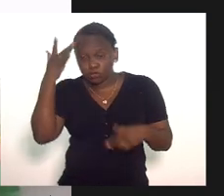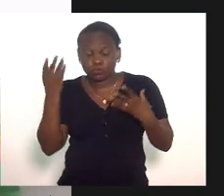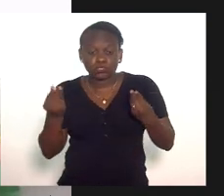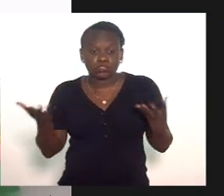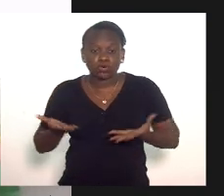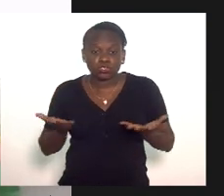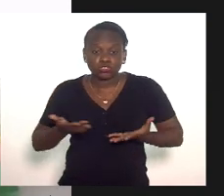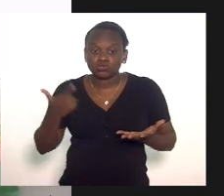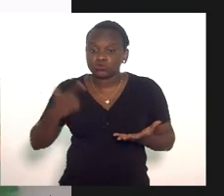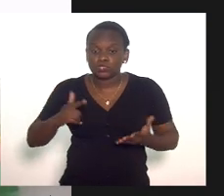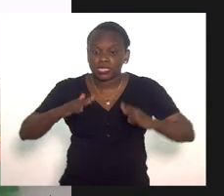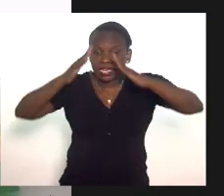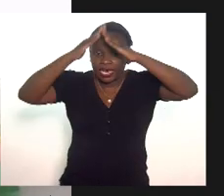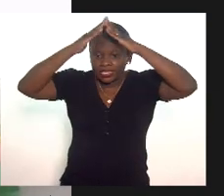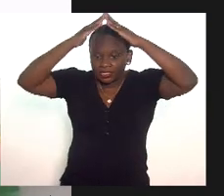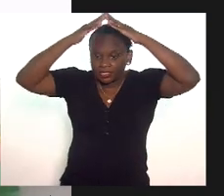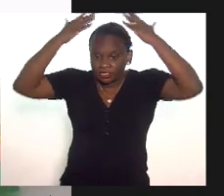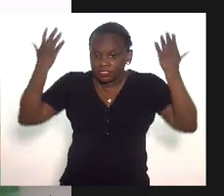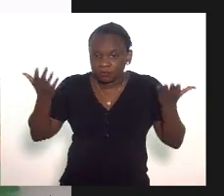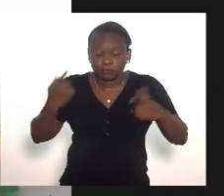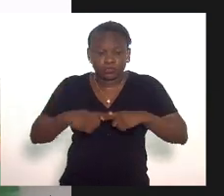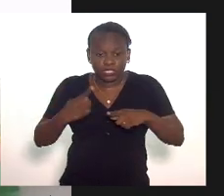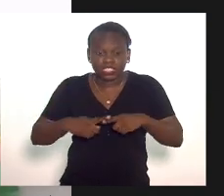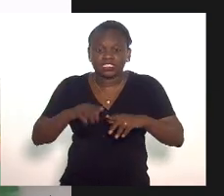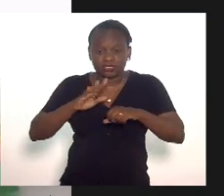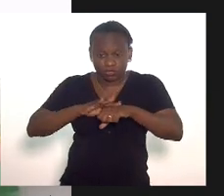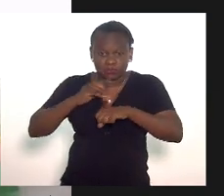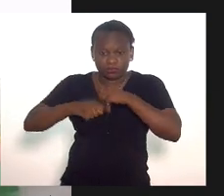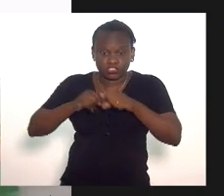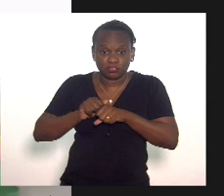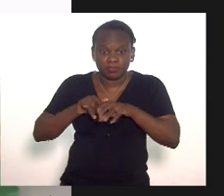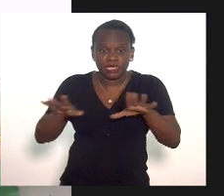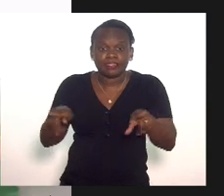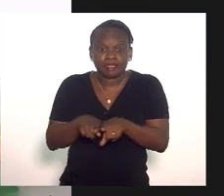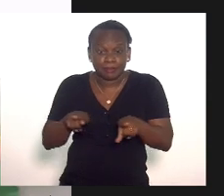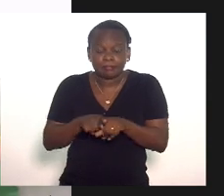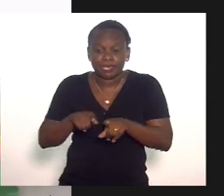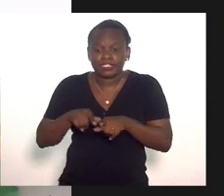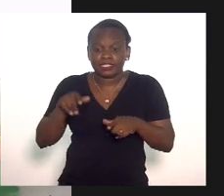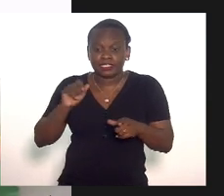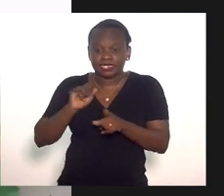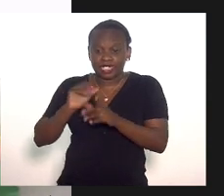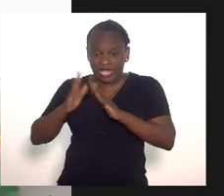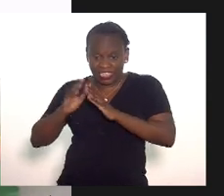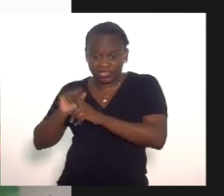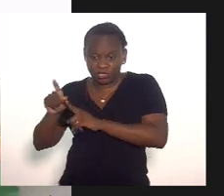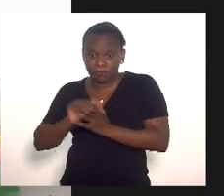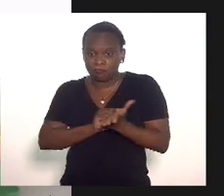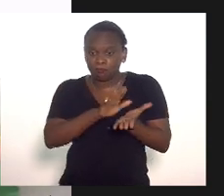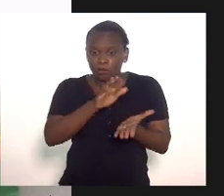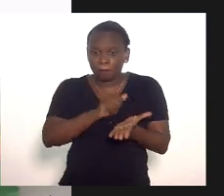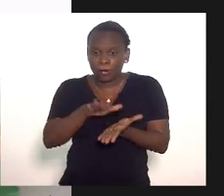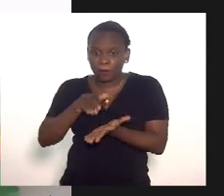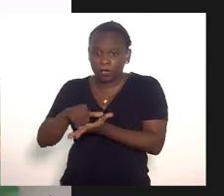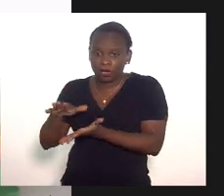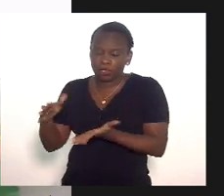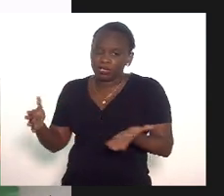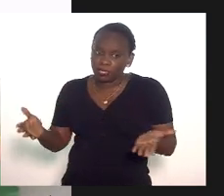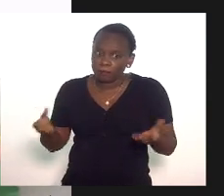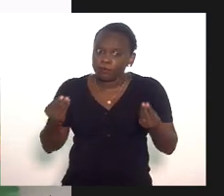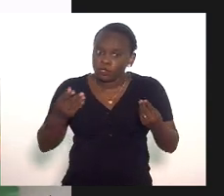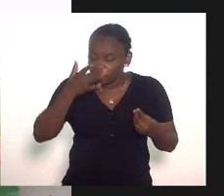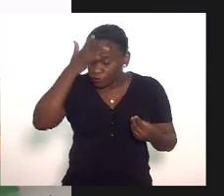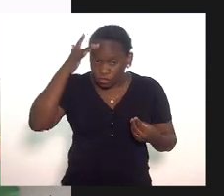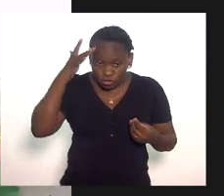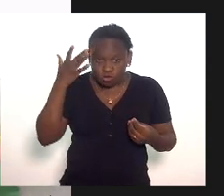não tem um teto para viver porque em plena pandemia também foram despejados é essa realidade de